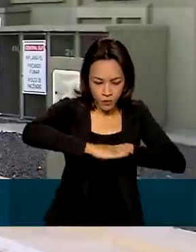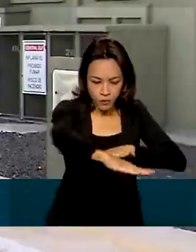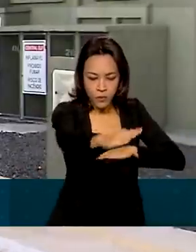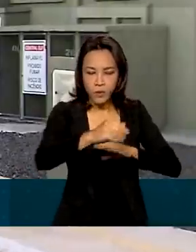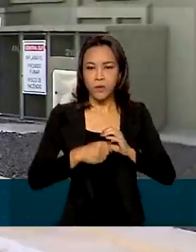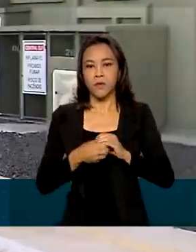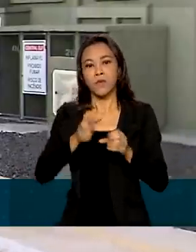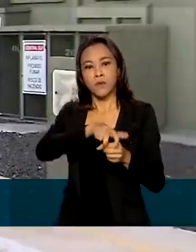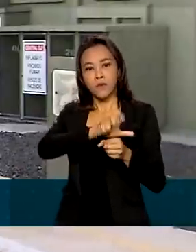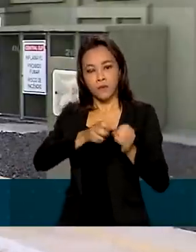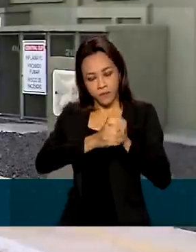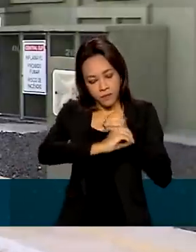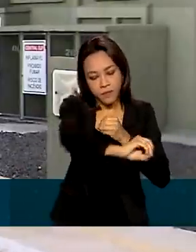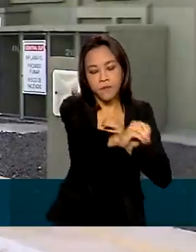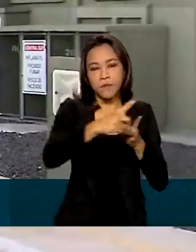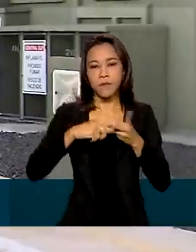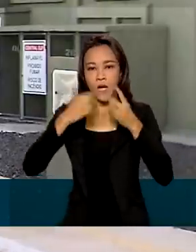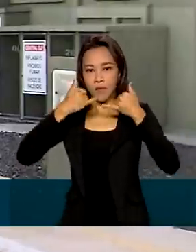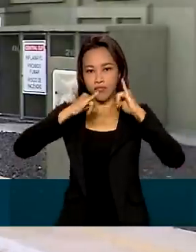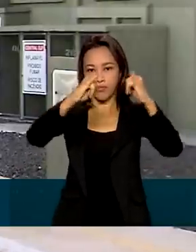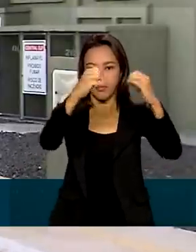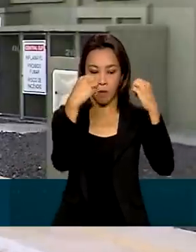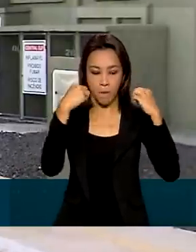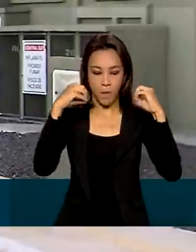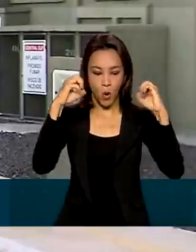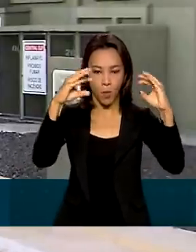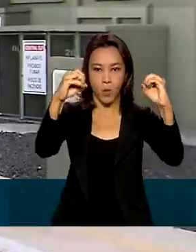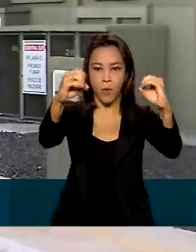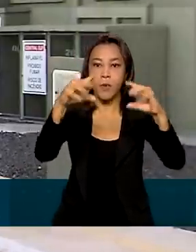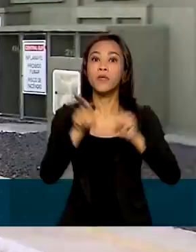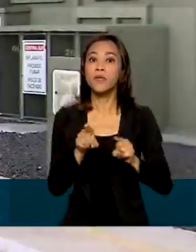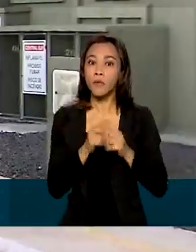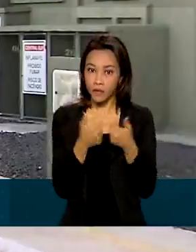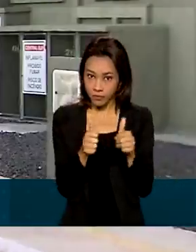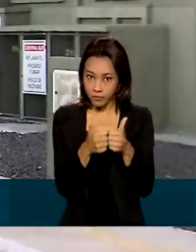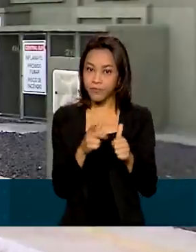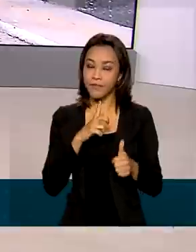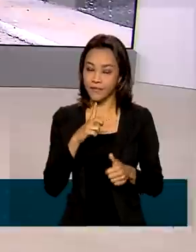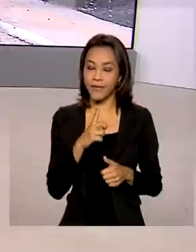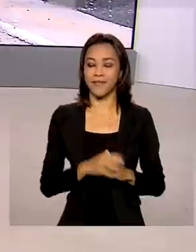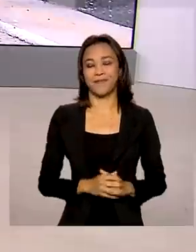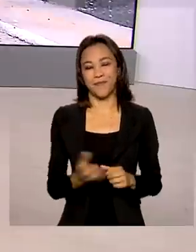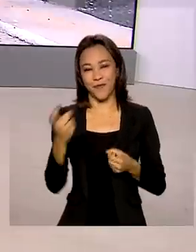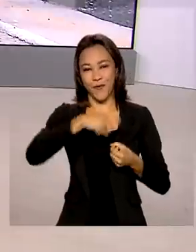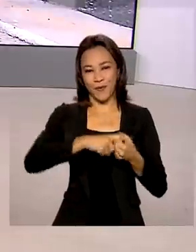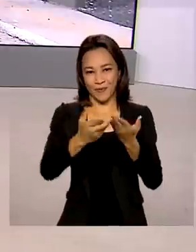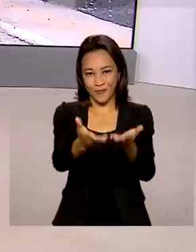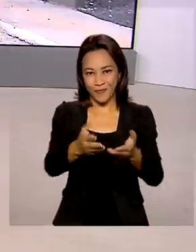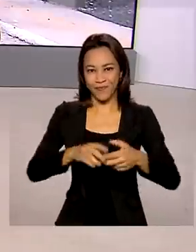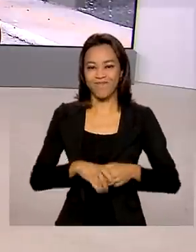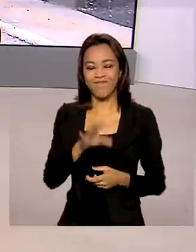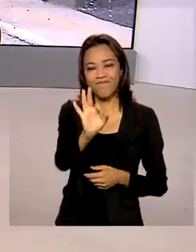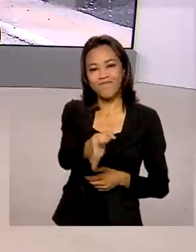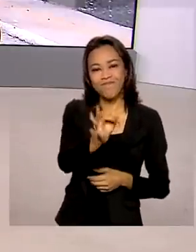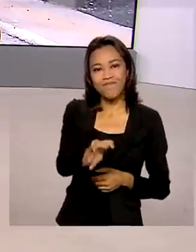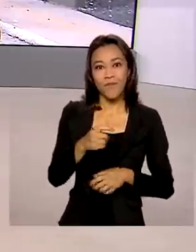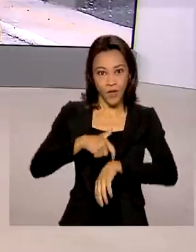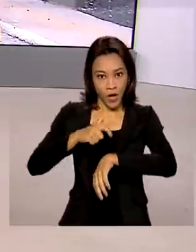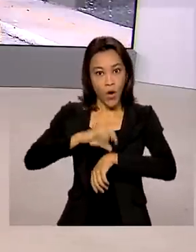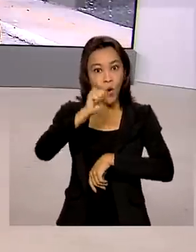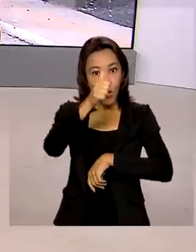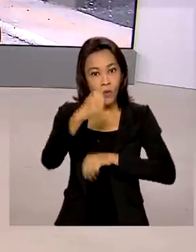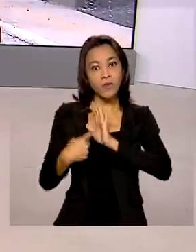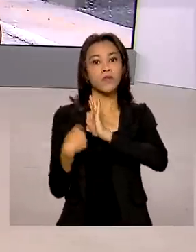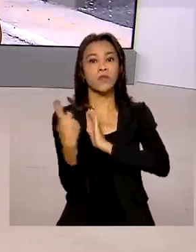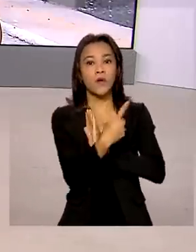esgoto, energia elétrica e também acesso ao transporte público. Eu volto com você aí no estúdio. Certo, Ana. A partir das 11 a gente